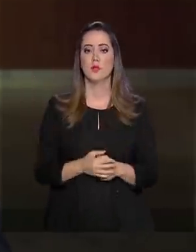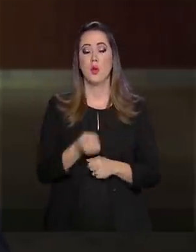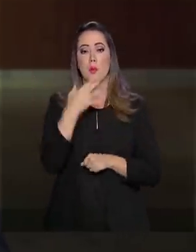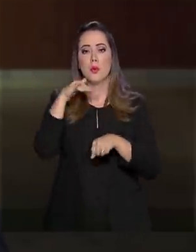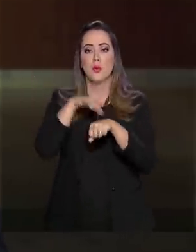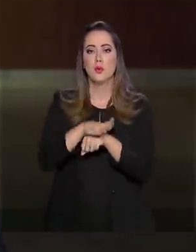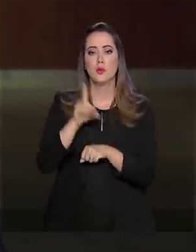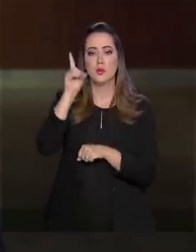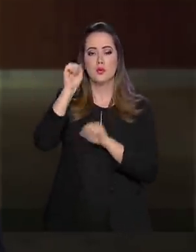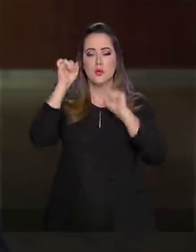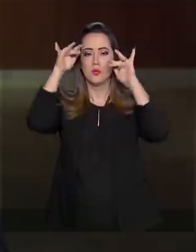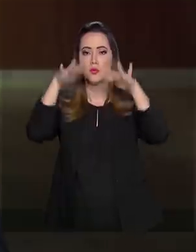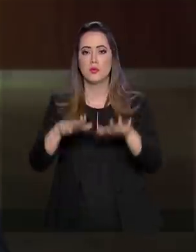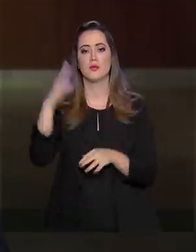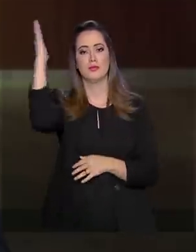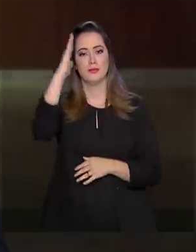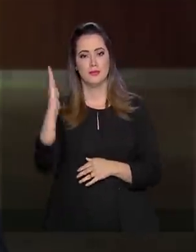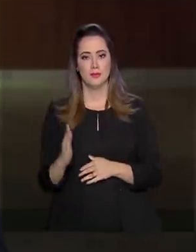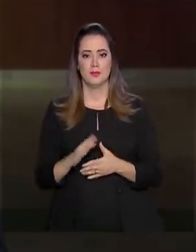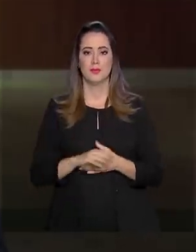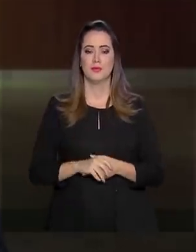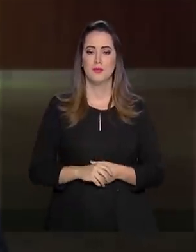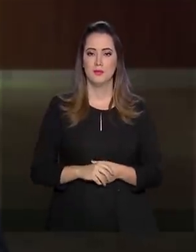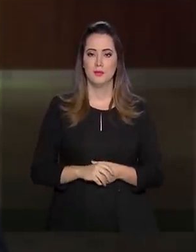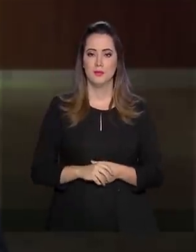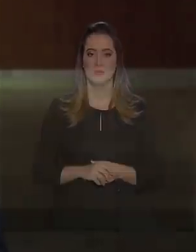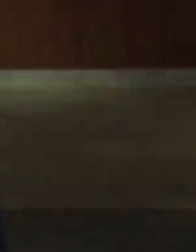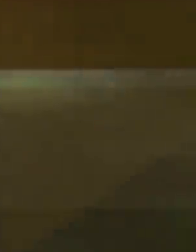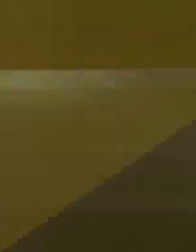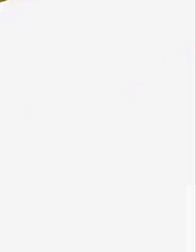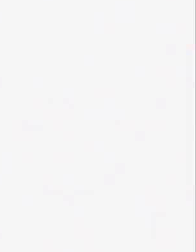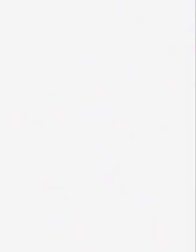Boa noite e que Deus abençoe o nosso Brasil.